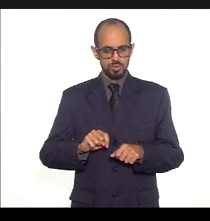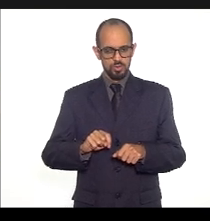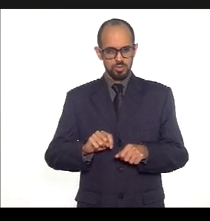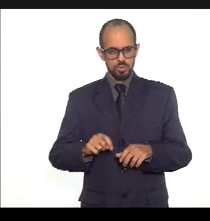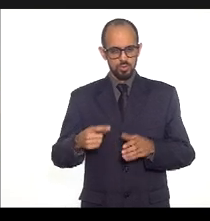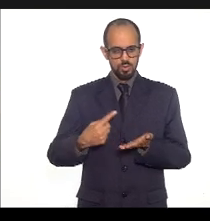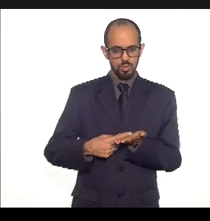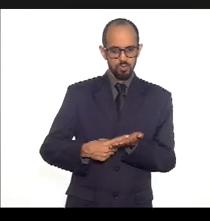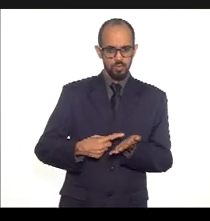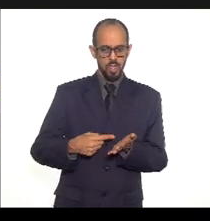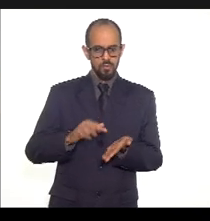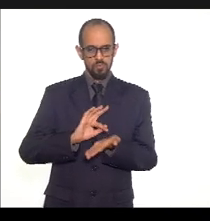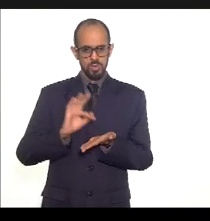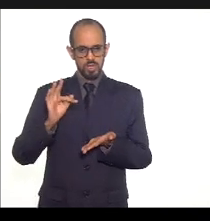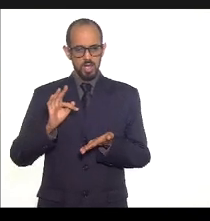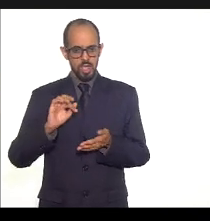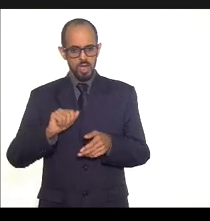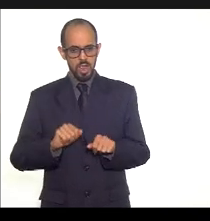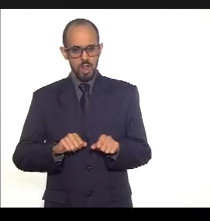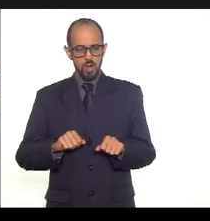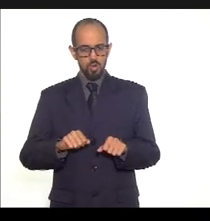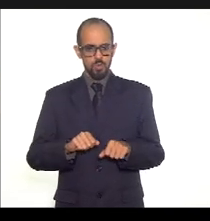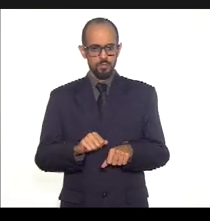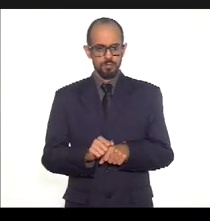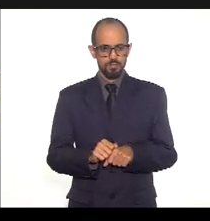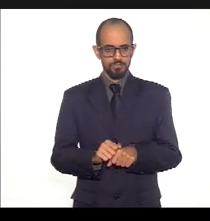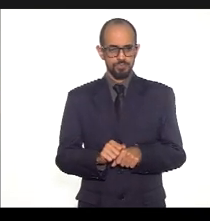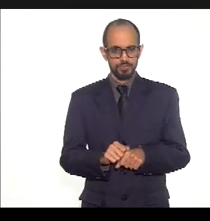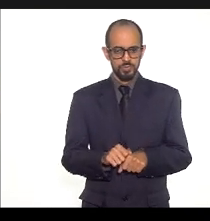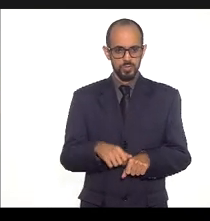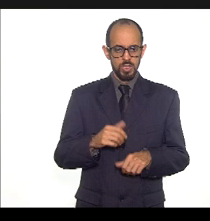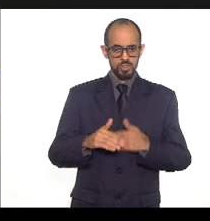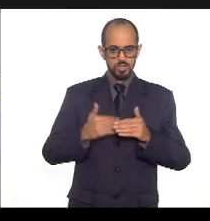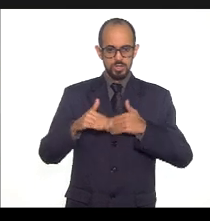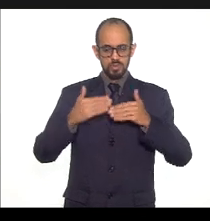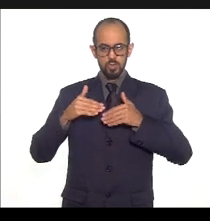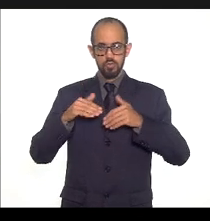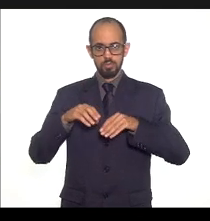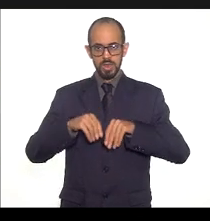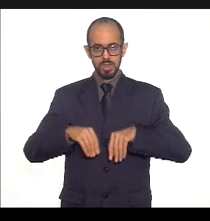territorial queria só destacar que essa coordenação federativa e desenvolvimento territorial